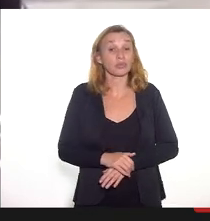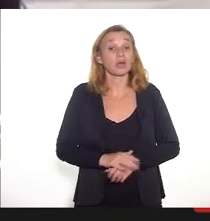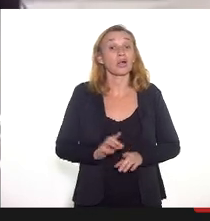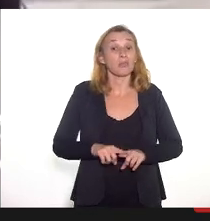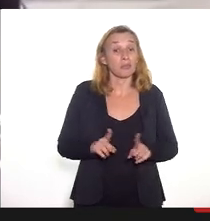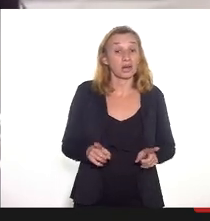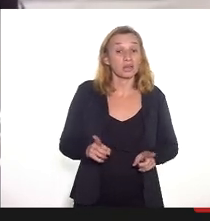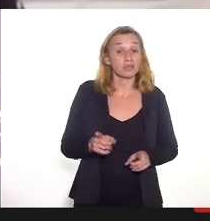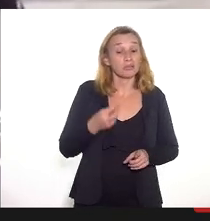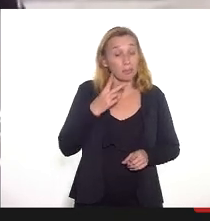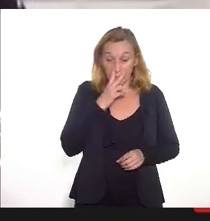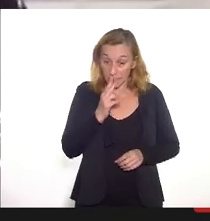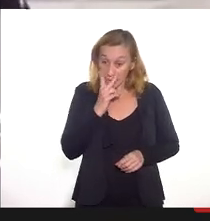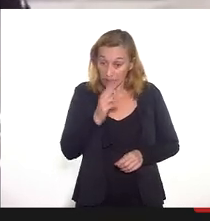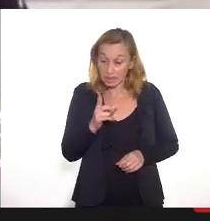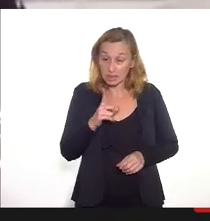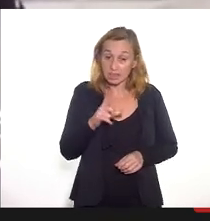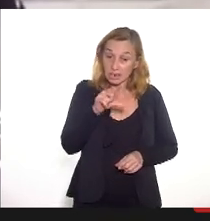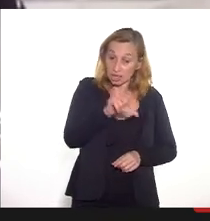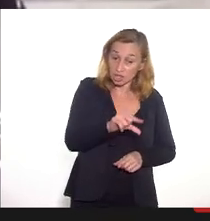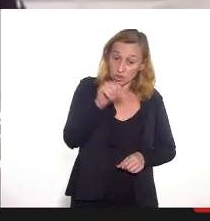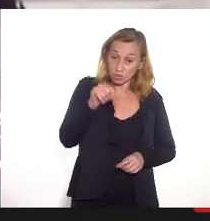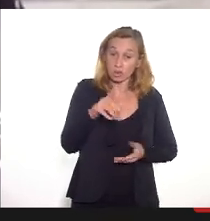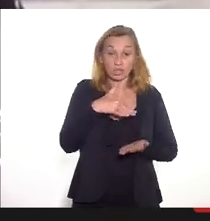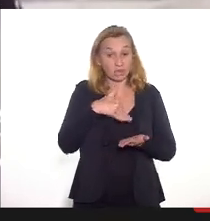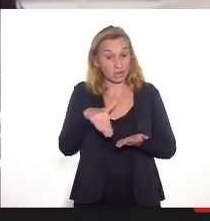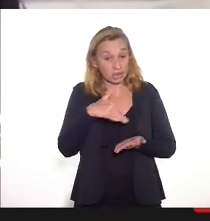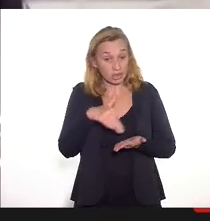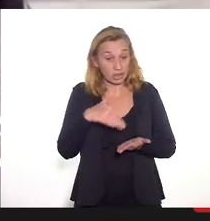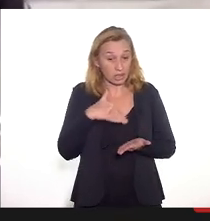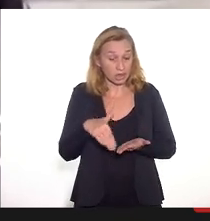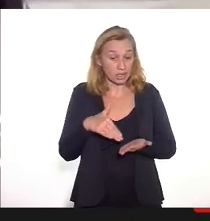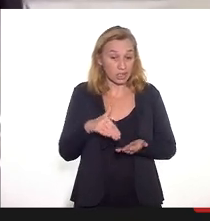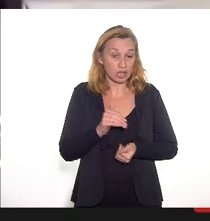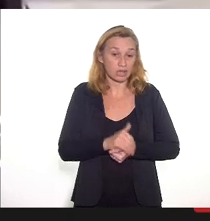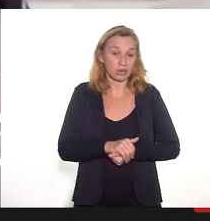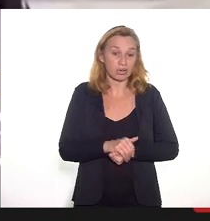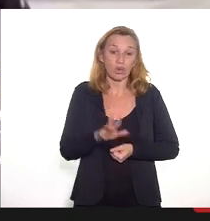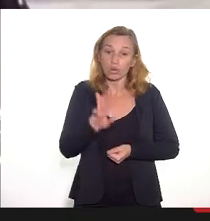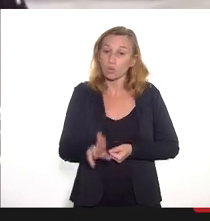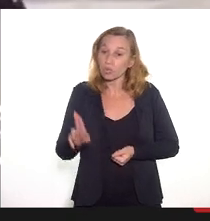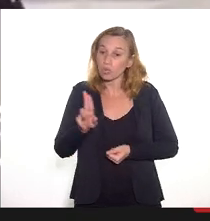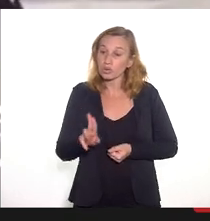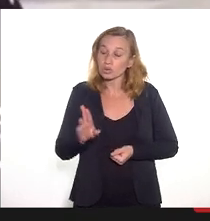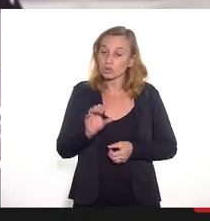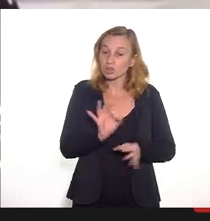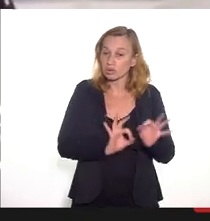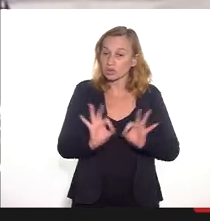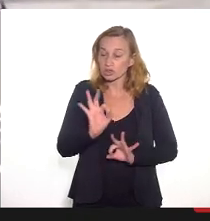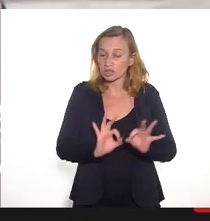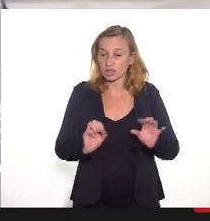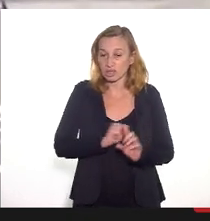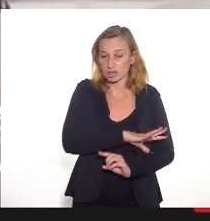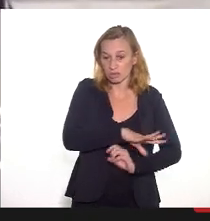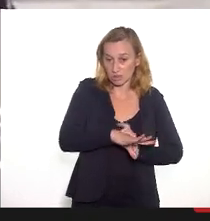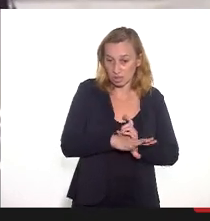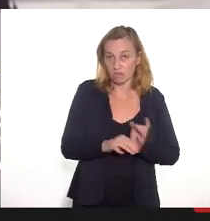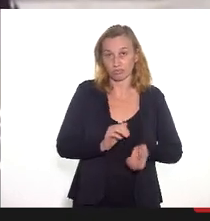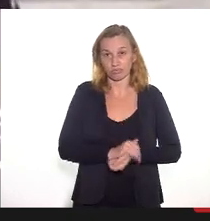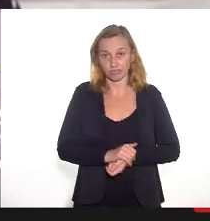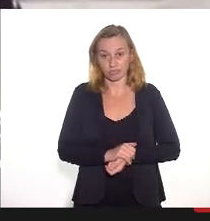nós nos parece que há uma opção da Secretaria para a utilização das organizações sociais,